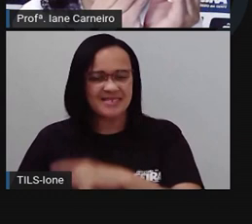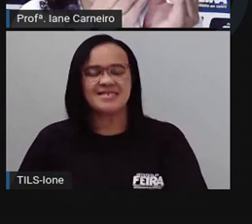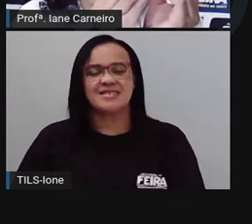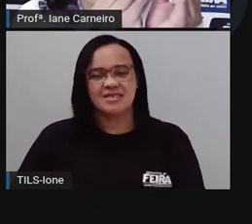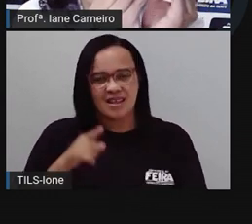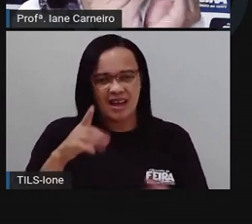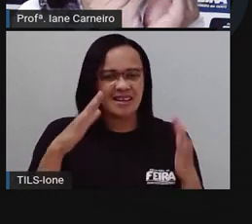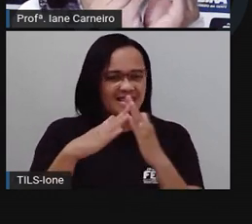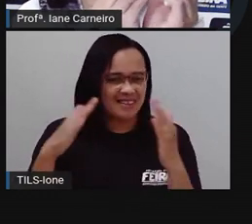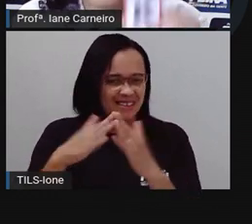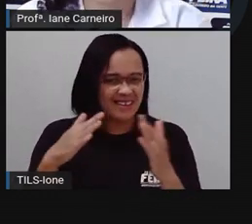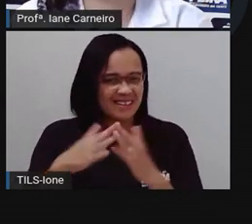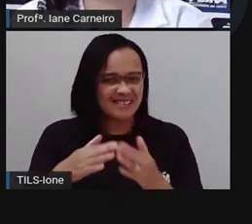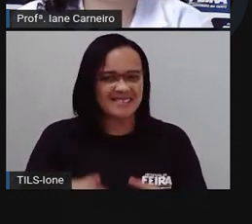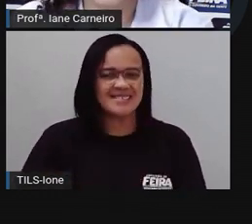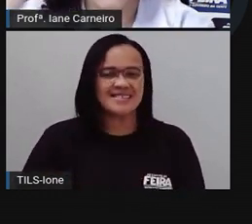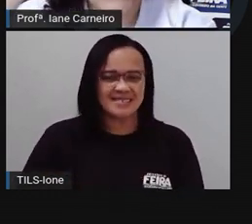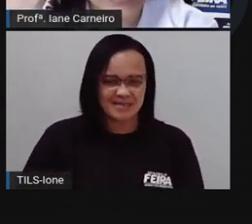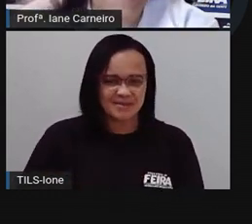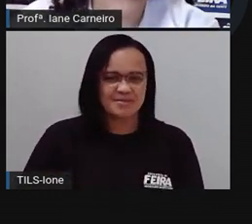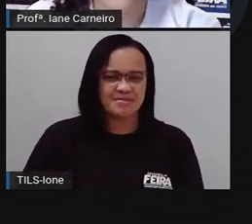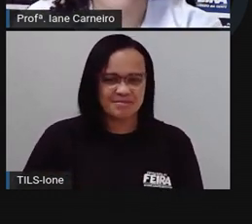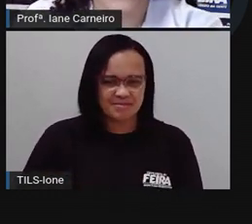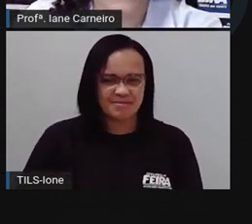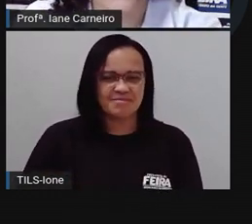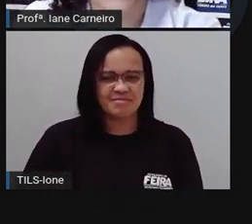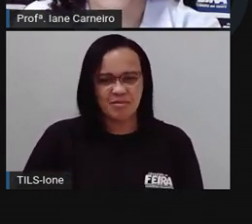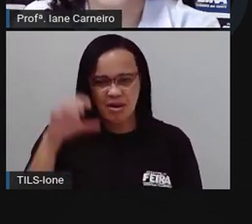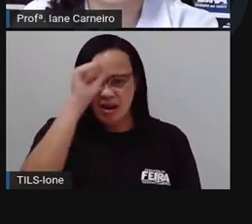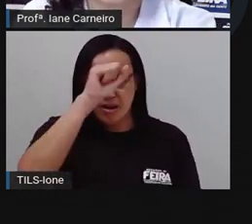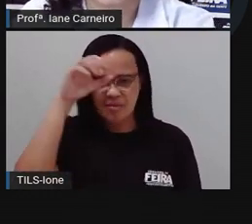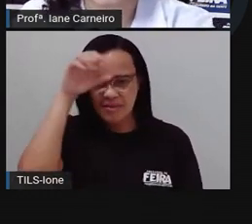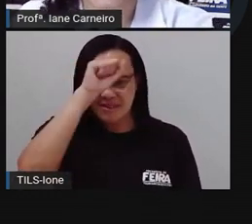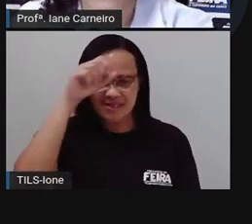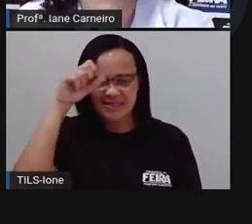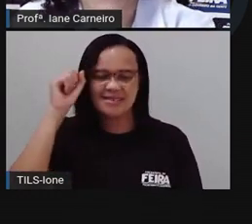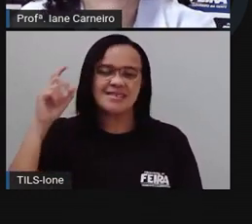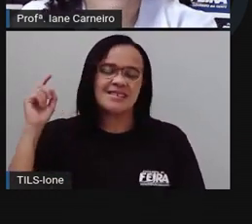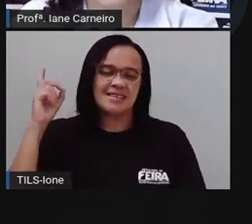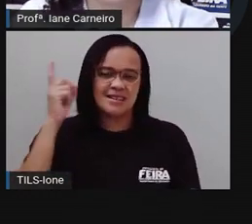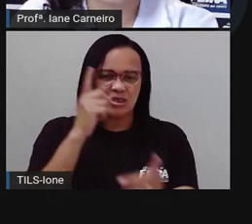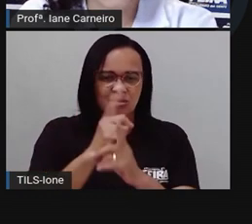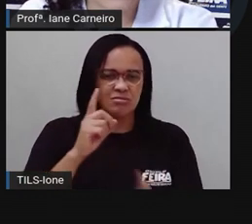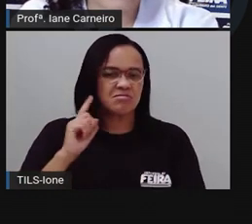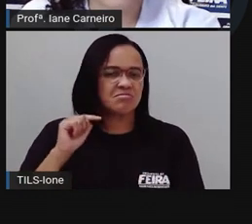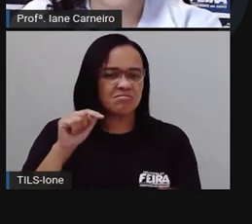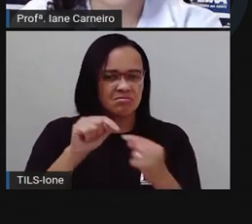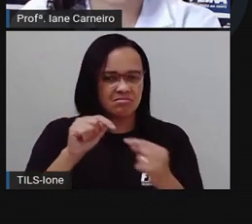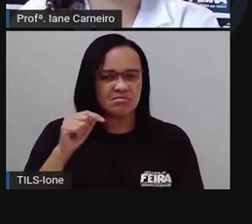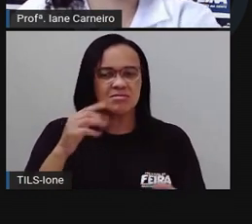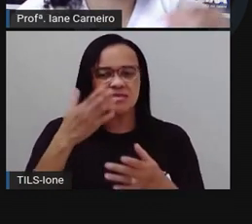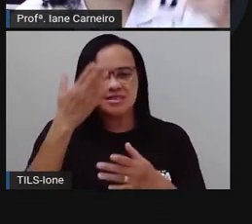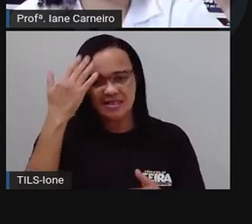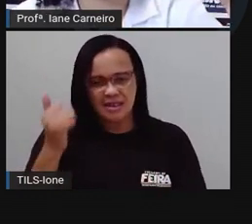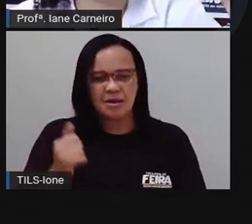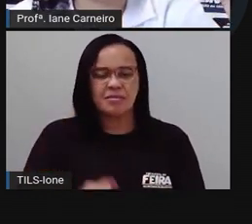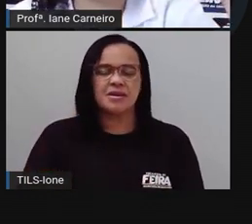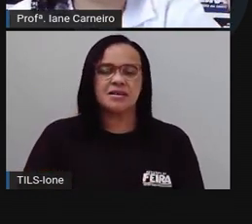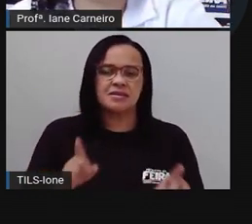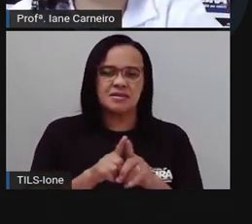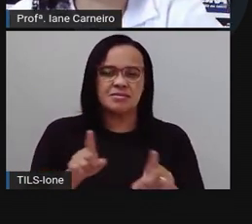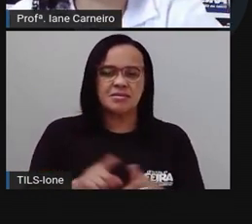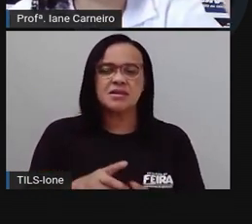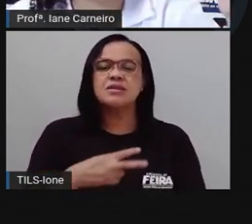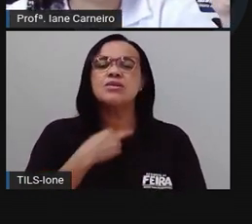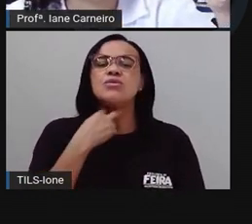verem. É bom que vocês vão aprendendo a identificar as letras, o som das palavras, tá certo? Ó.